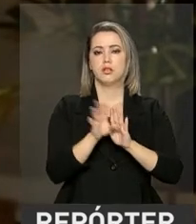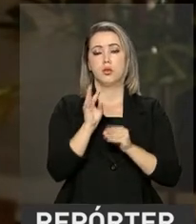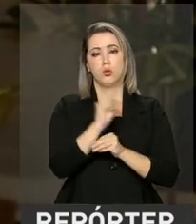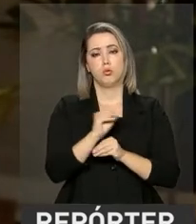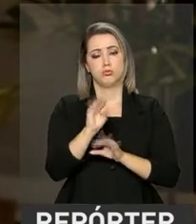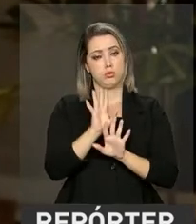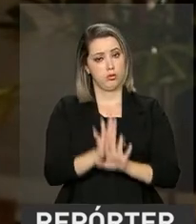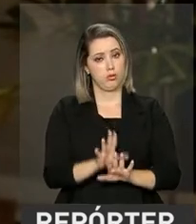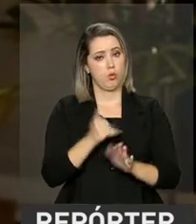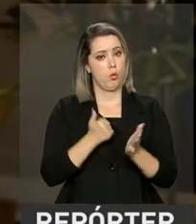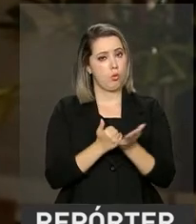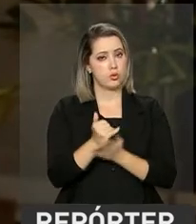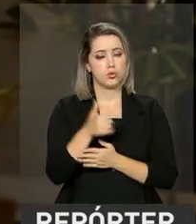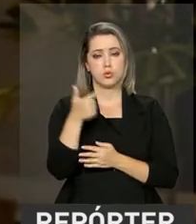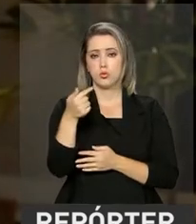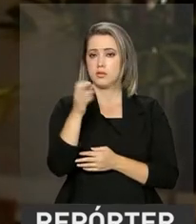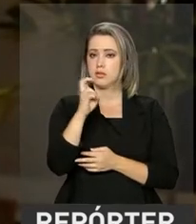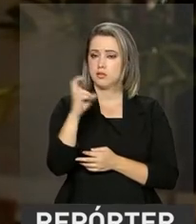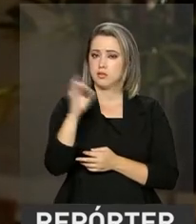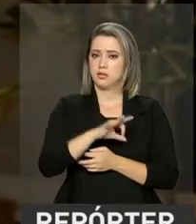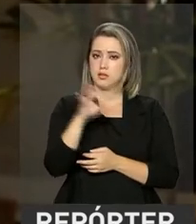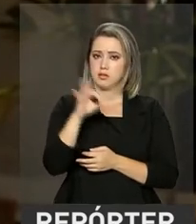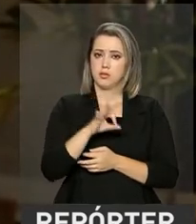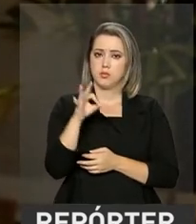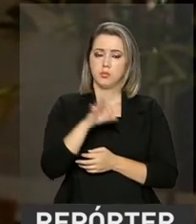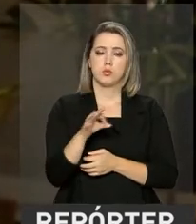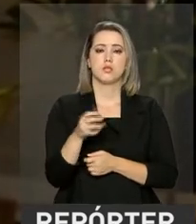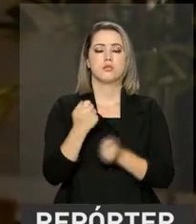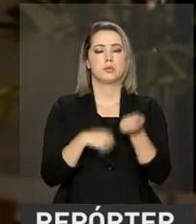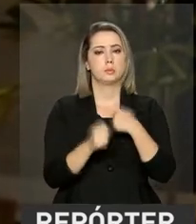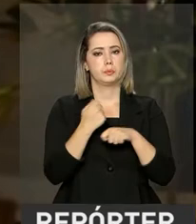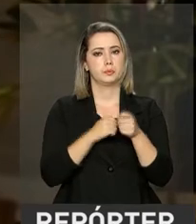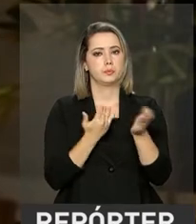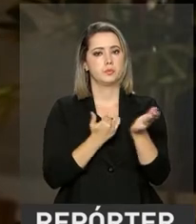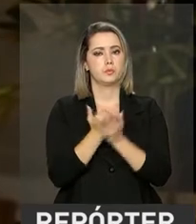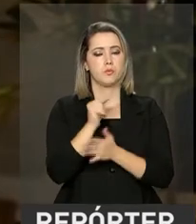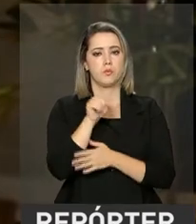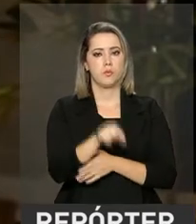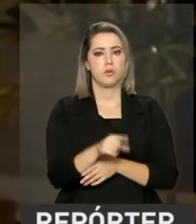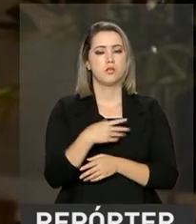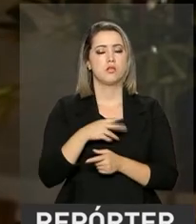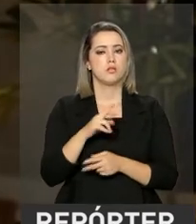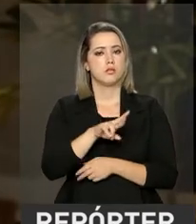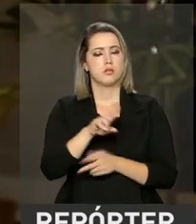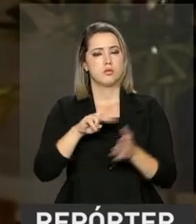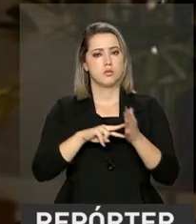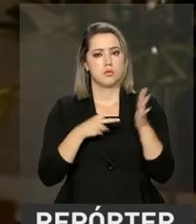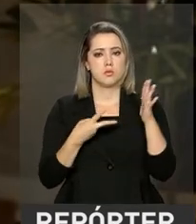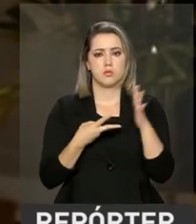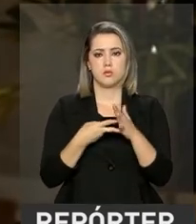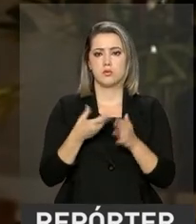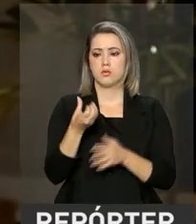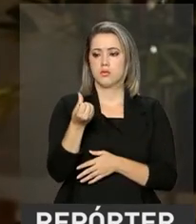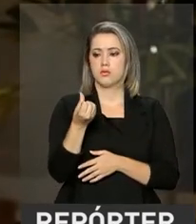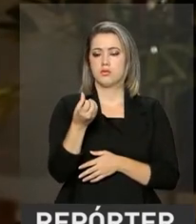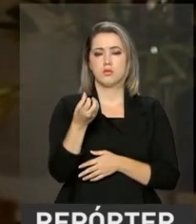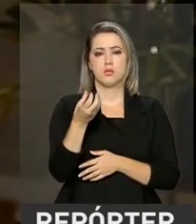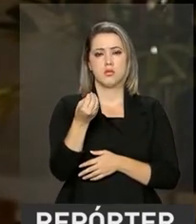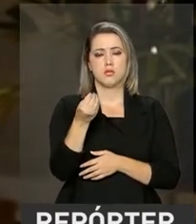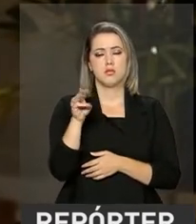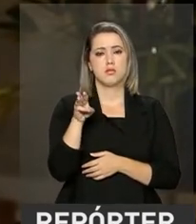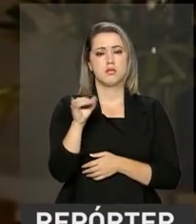75% da economia inicialmente prevista. Isso vai representar cerca de 600